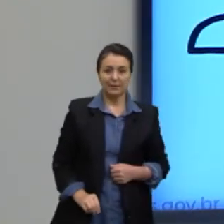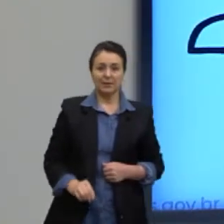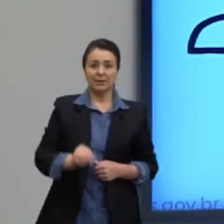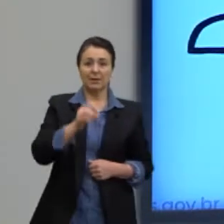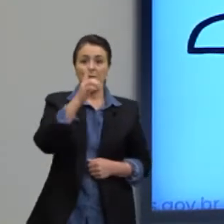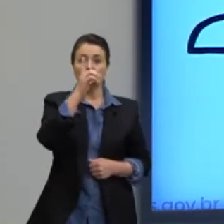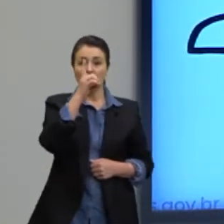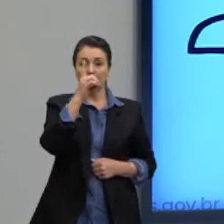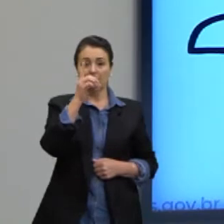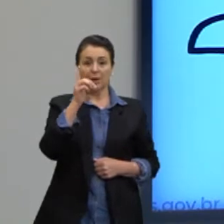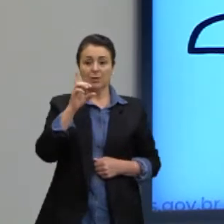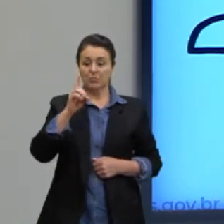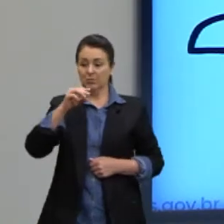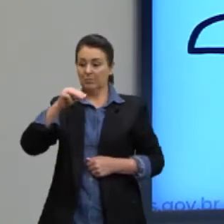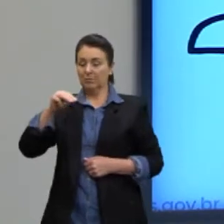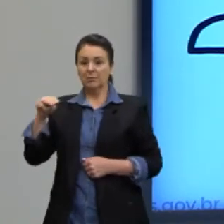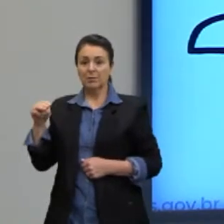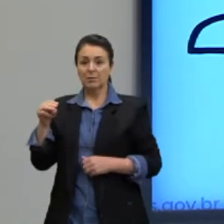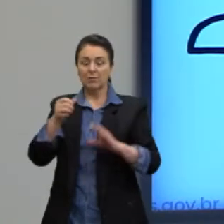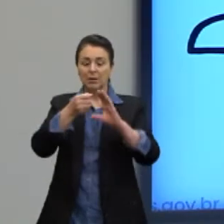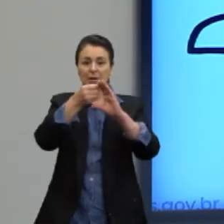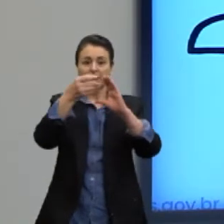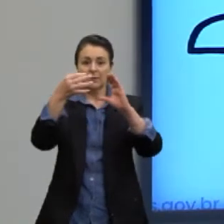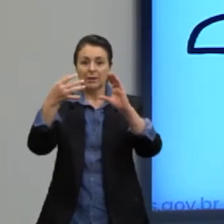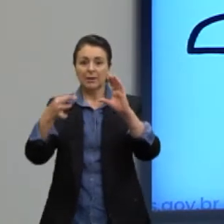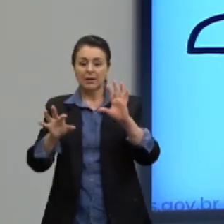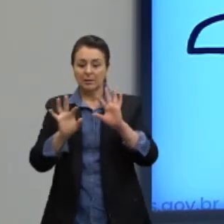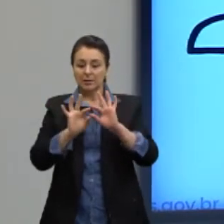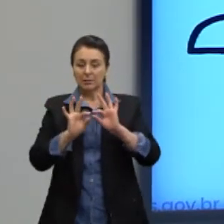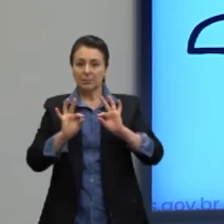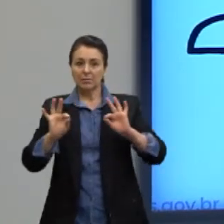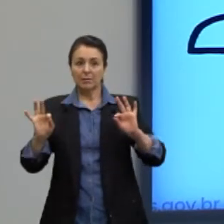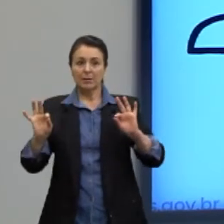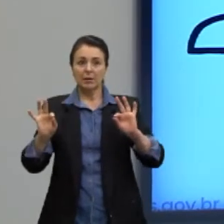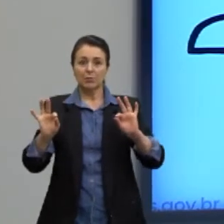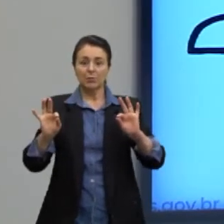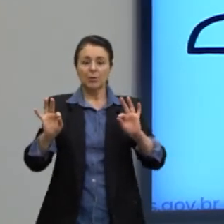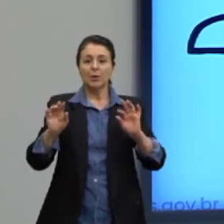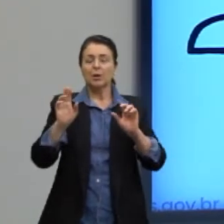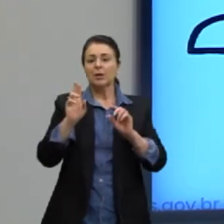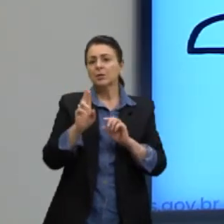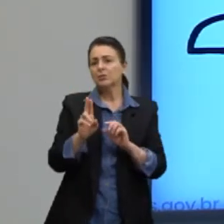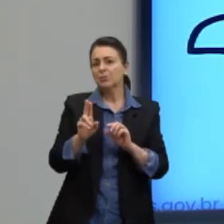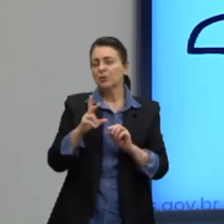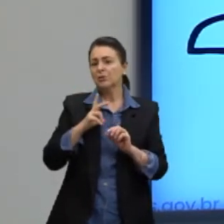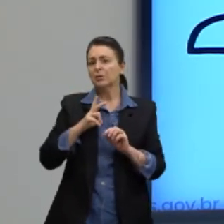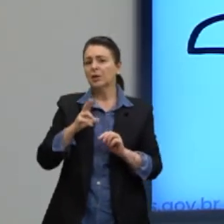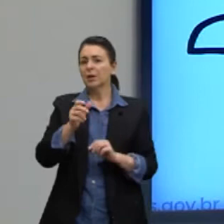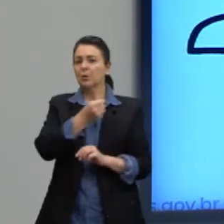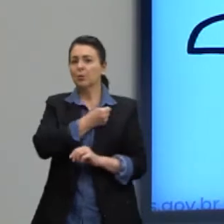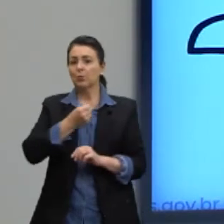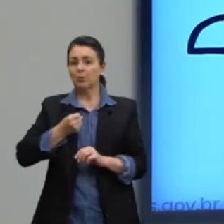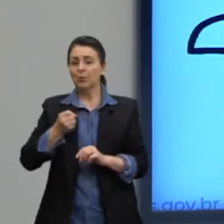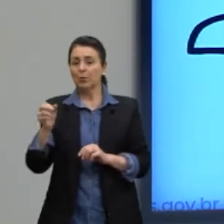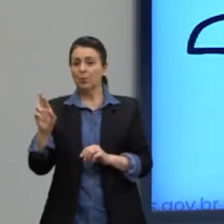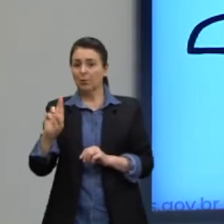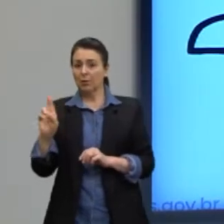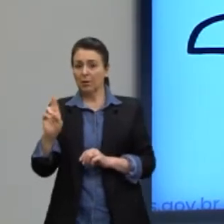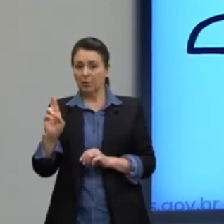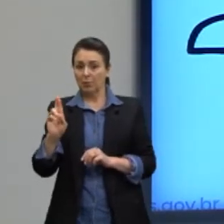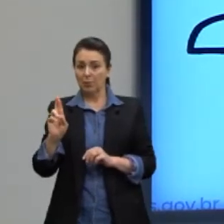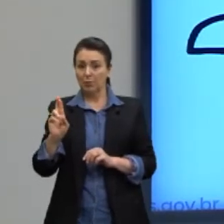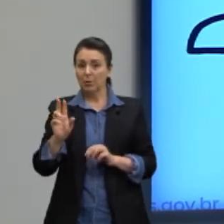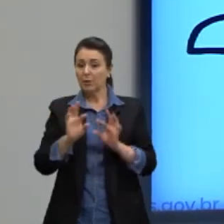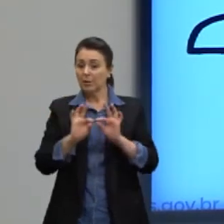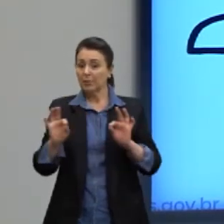é essa dimensão caracterizada num comprimento no qual podemos associar um número real, que é a sua medida de comprimento. Então,